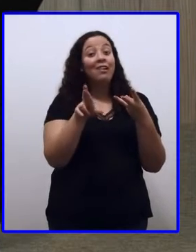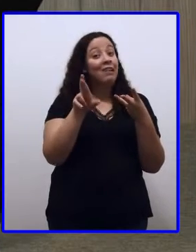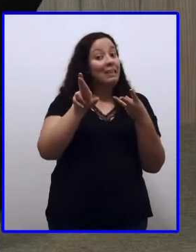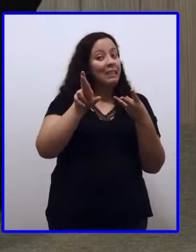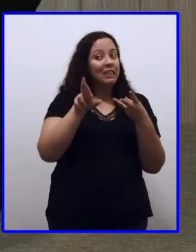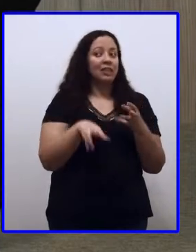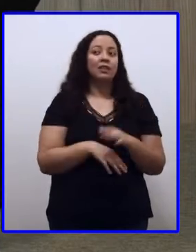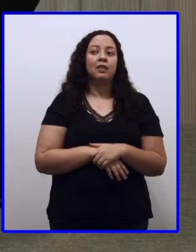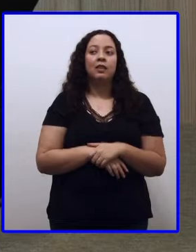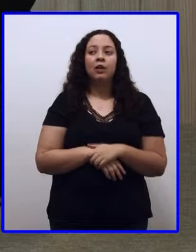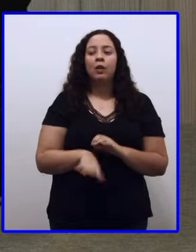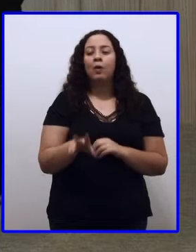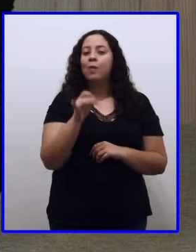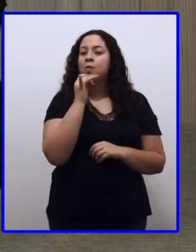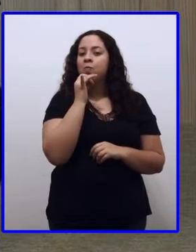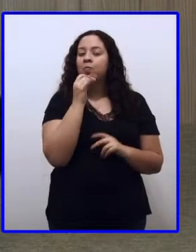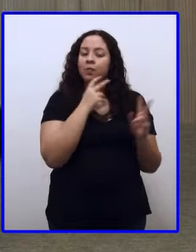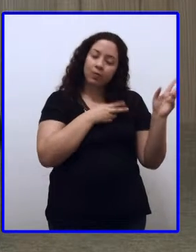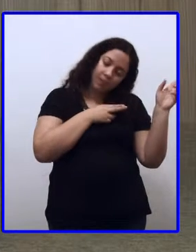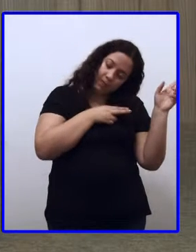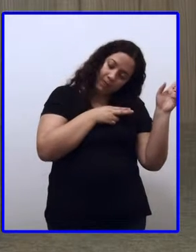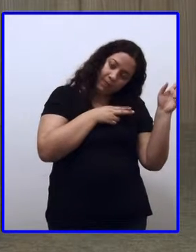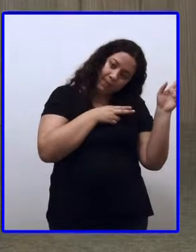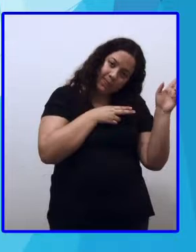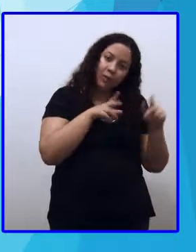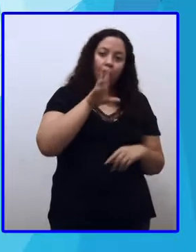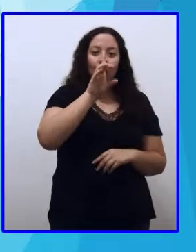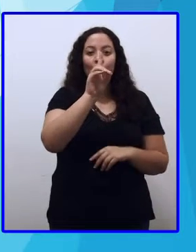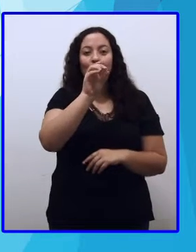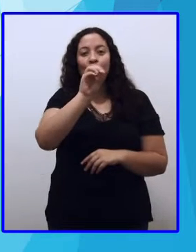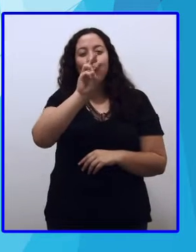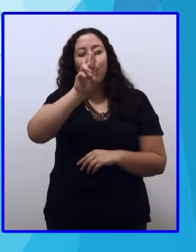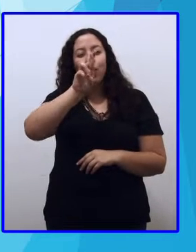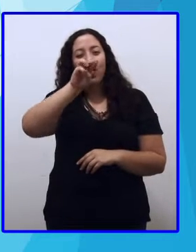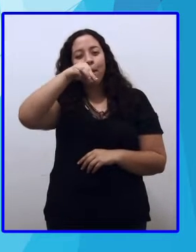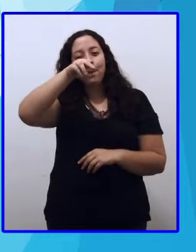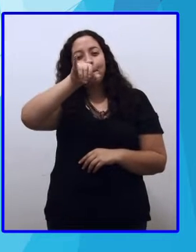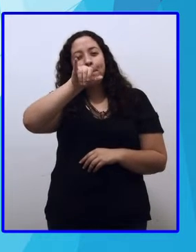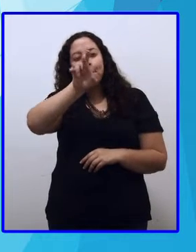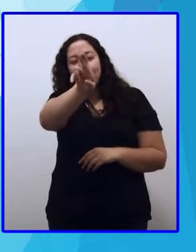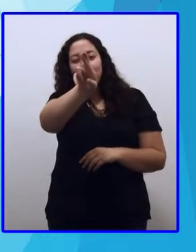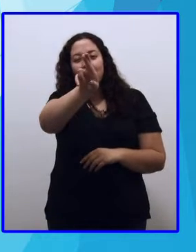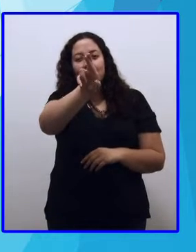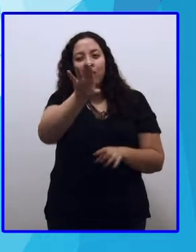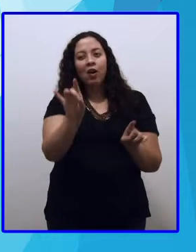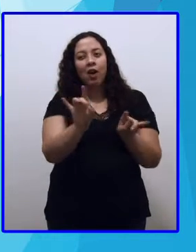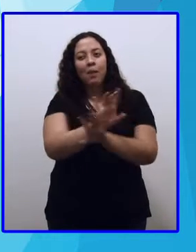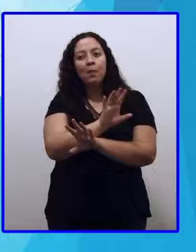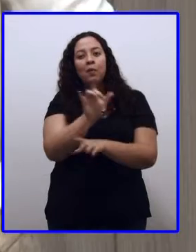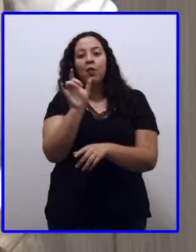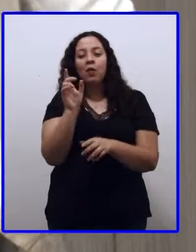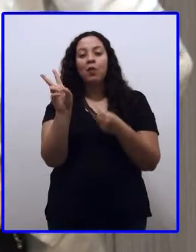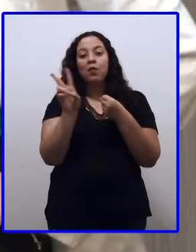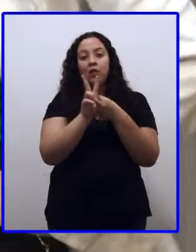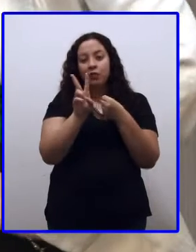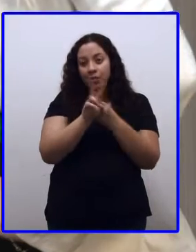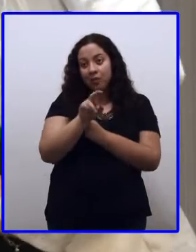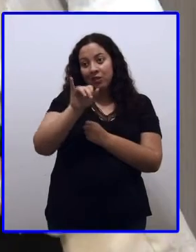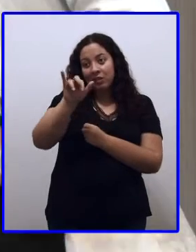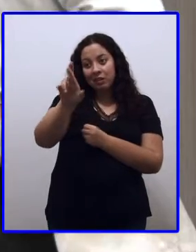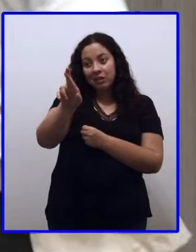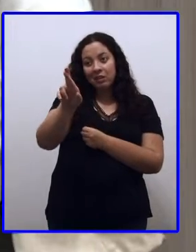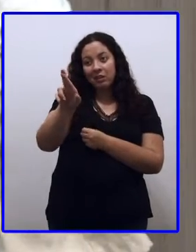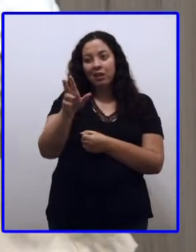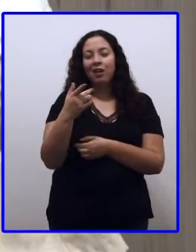ir. Ir. Olha lá. Dormir. Adoro. Ah, Pro Natália. Eu adoro dormir.